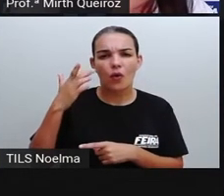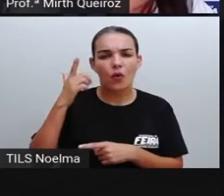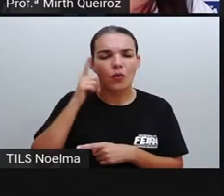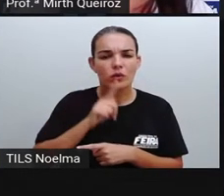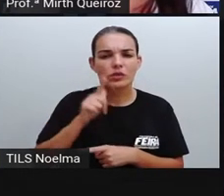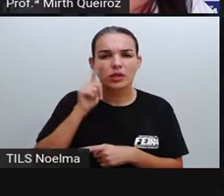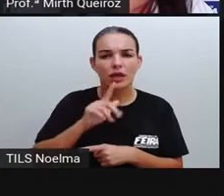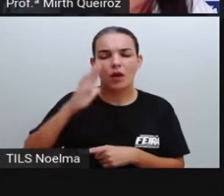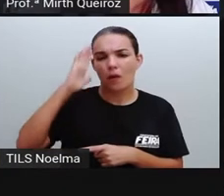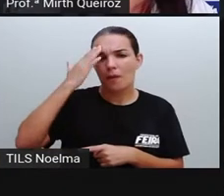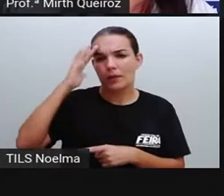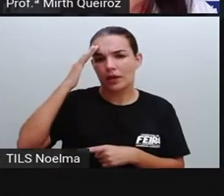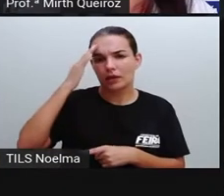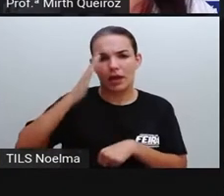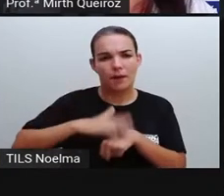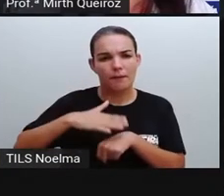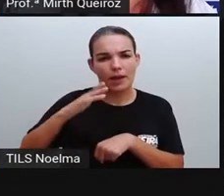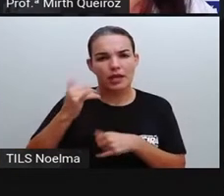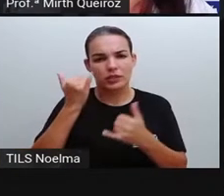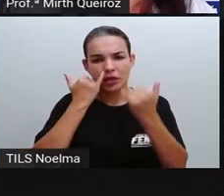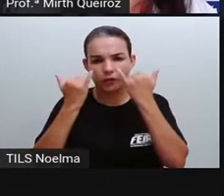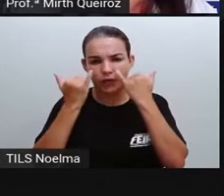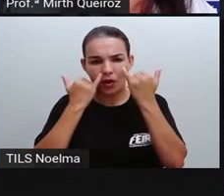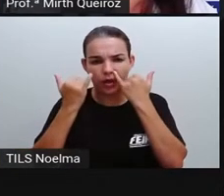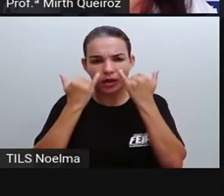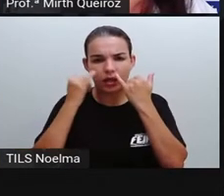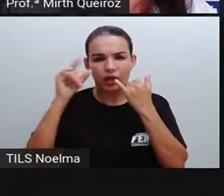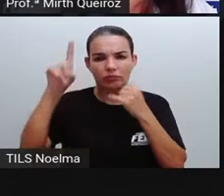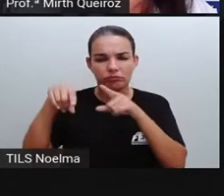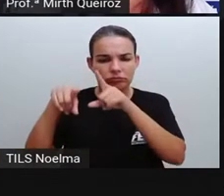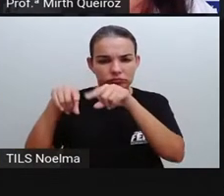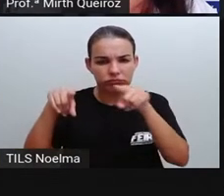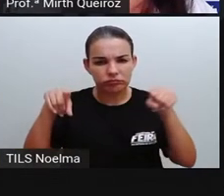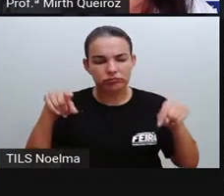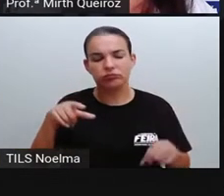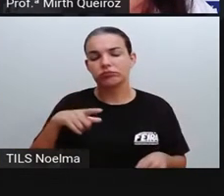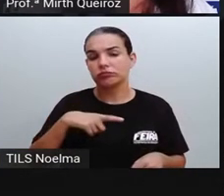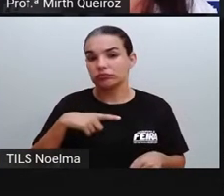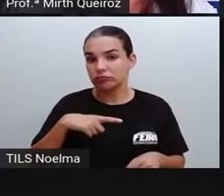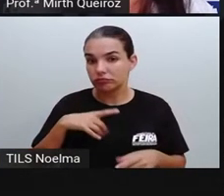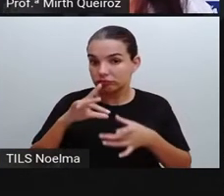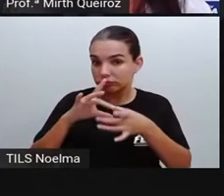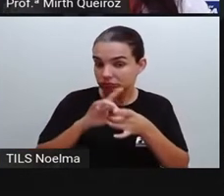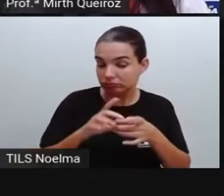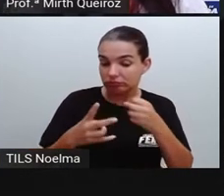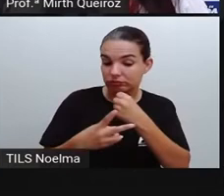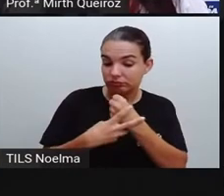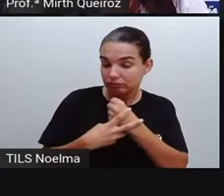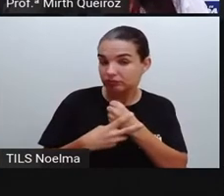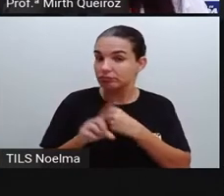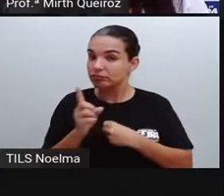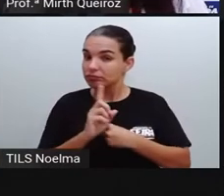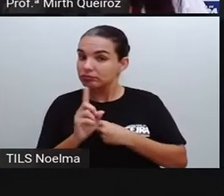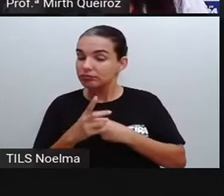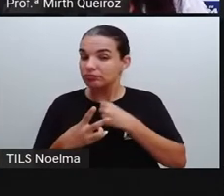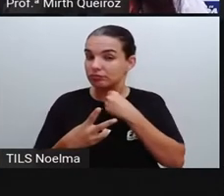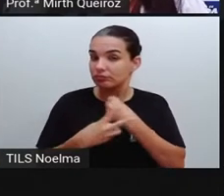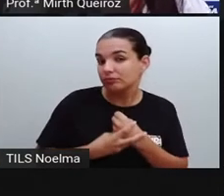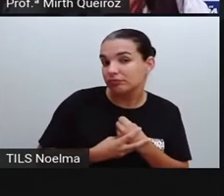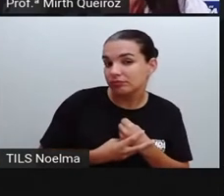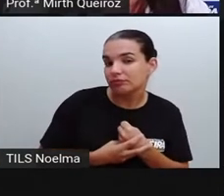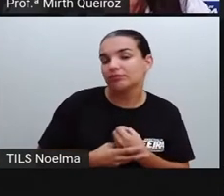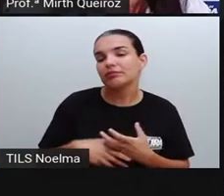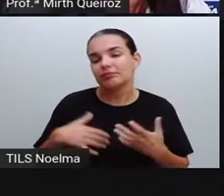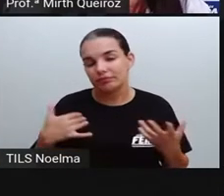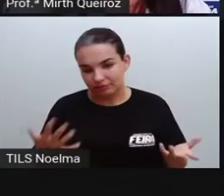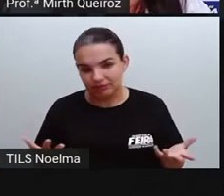infográfico, onde a gente vai ter a união da linguagem verbal e não verbal, do que um texto sem